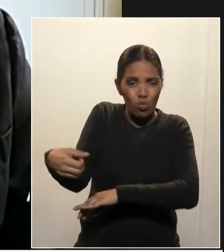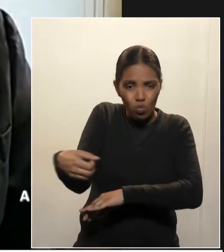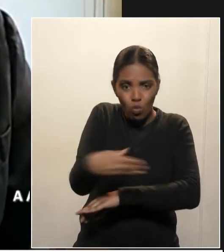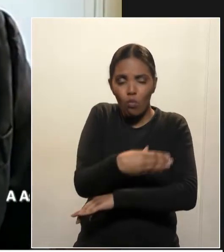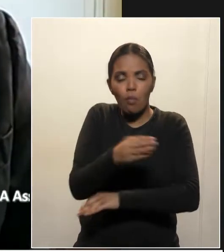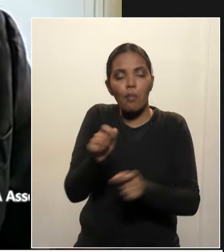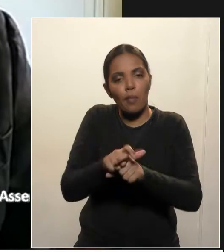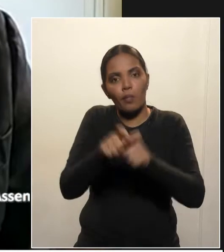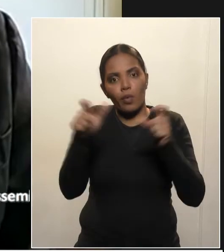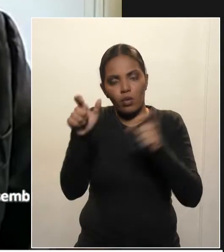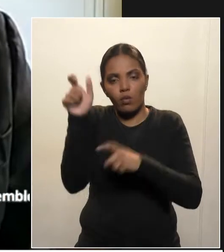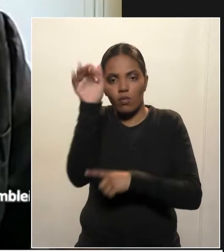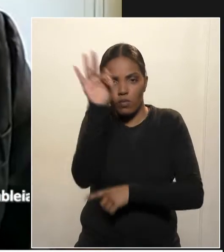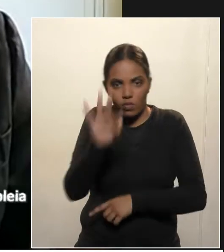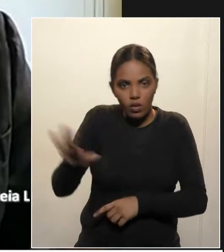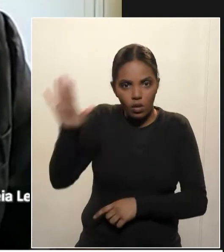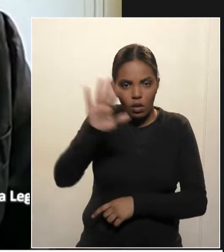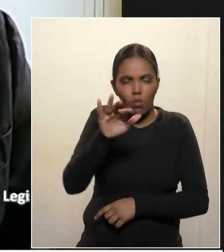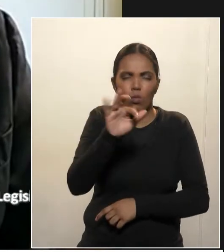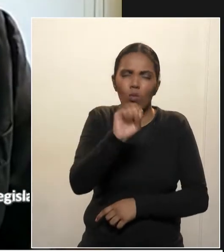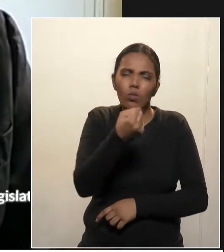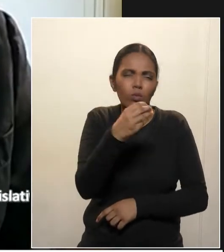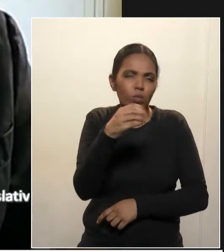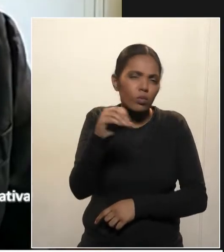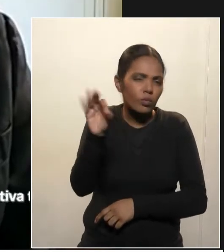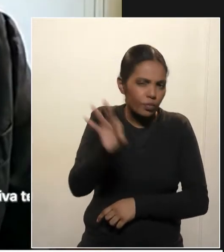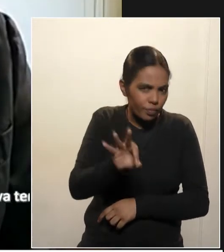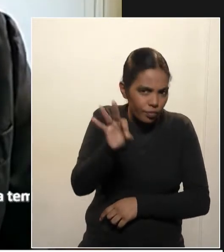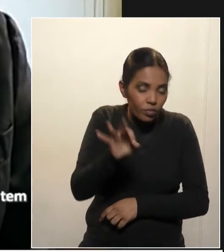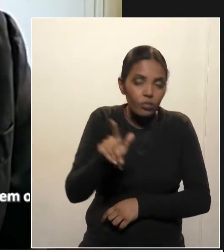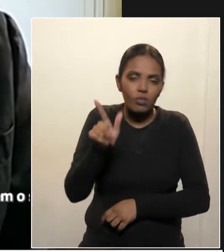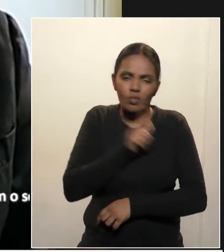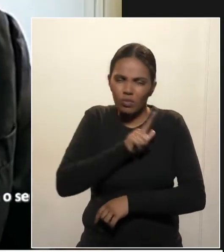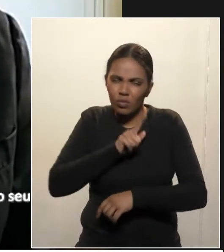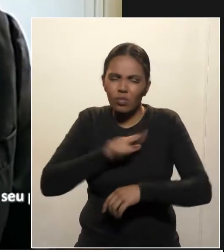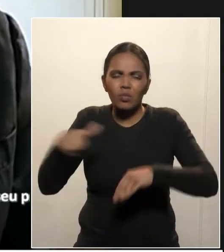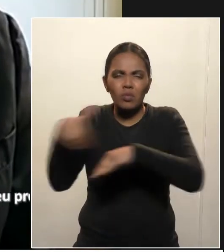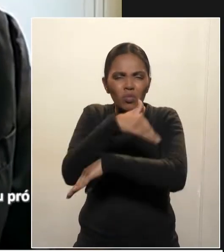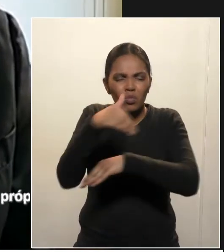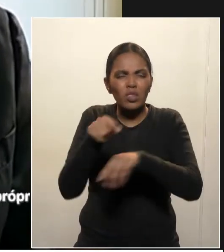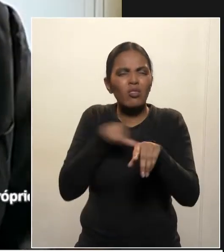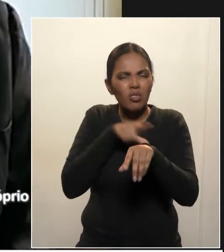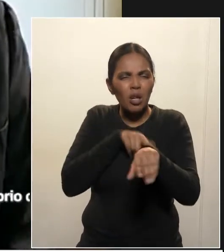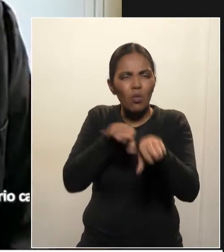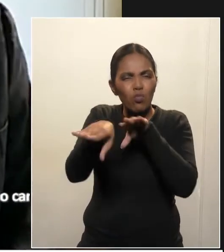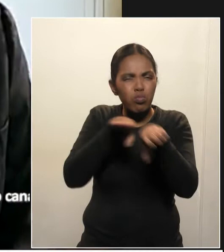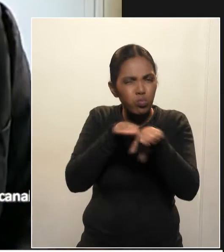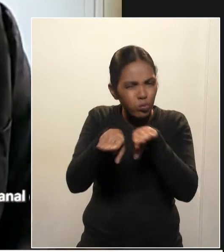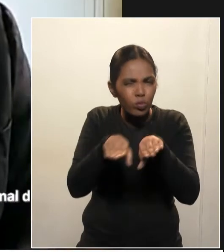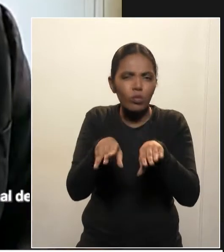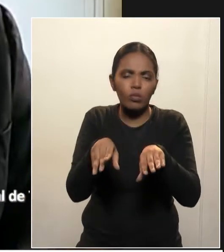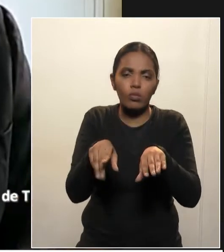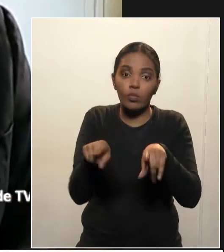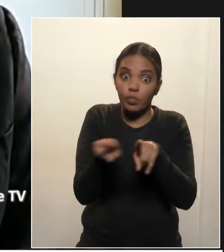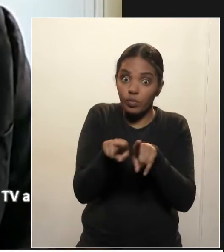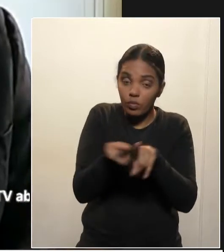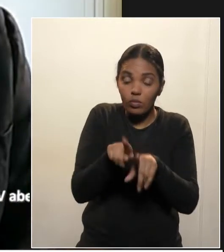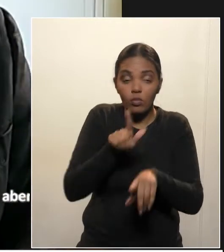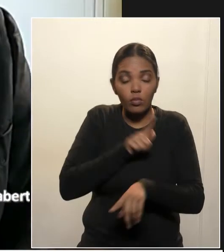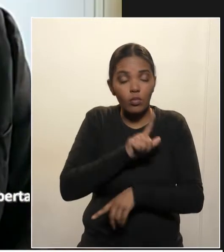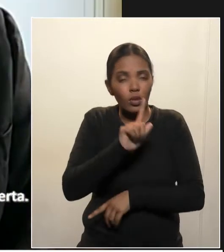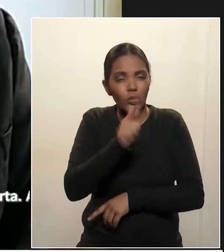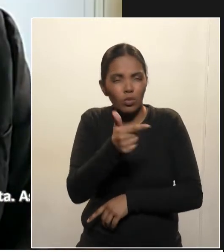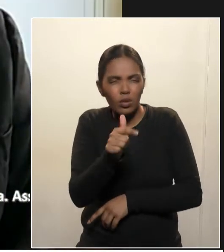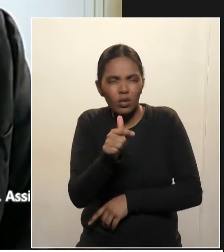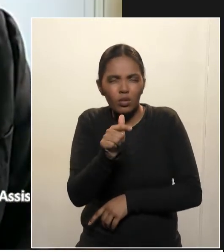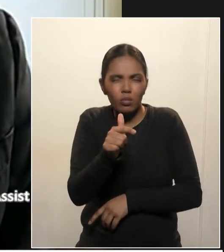federais, mais de oitenta por cento, teríamos rodovias duplicadas, nós teríamos aí dois mil e quinhentos a